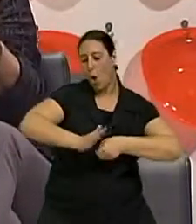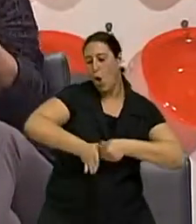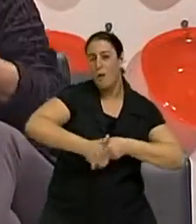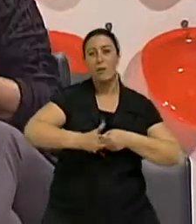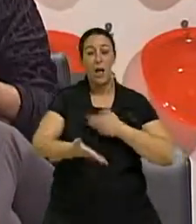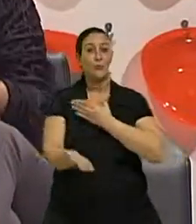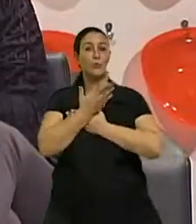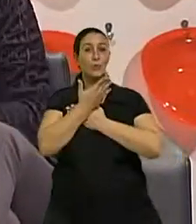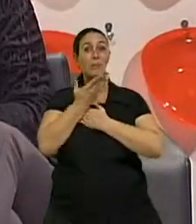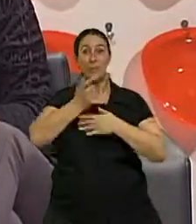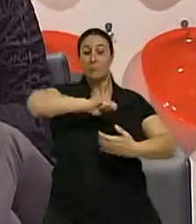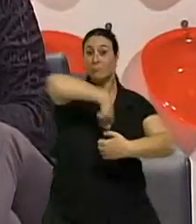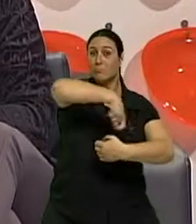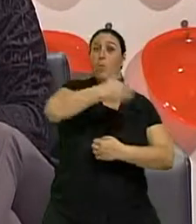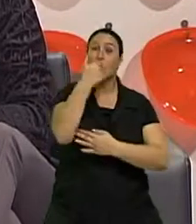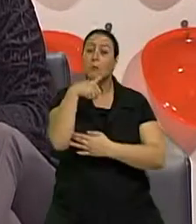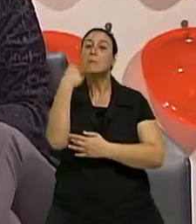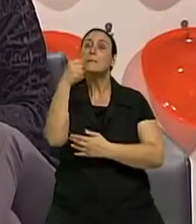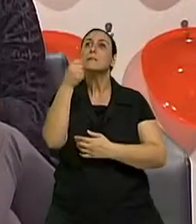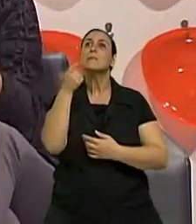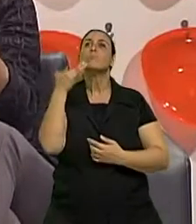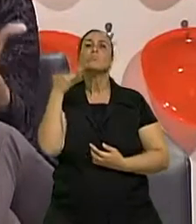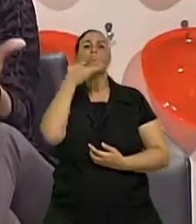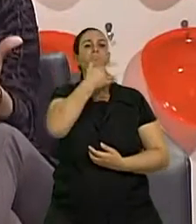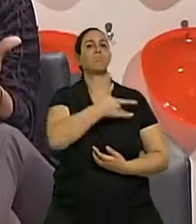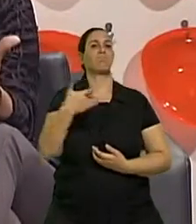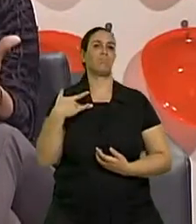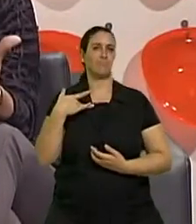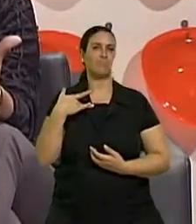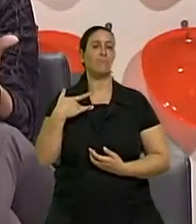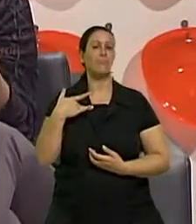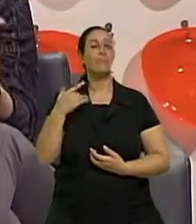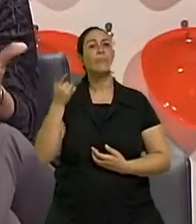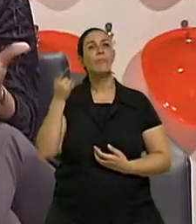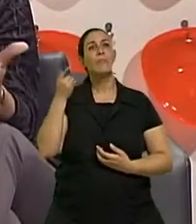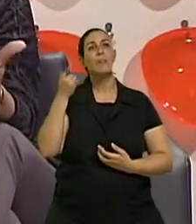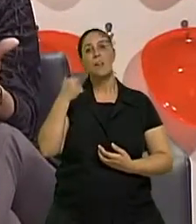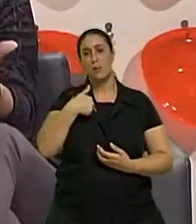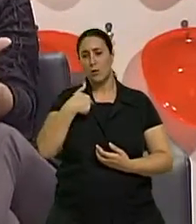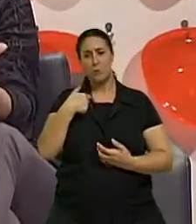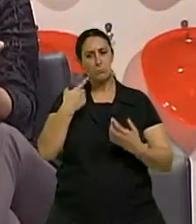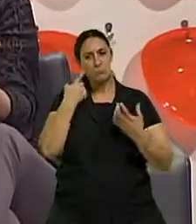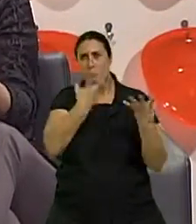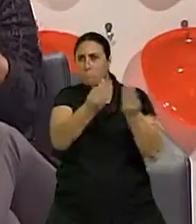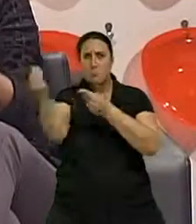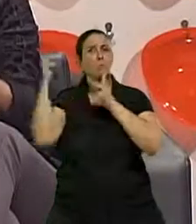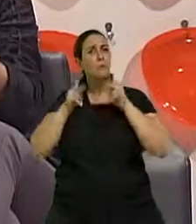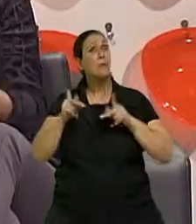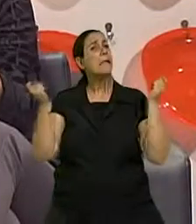E fazer uma comida saudável, muitas pessoas, e eu uma delas, descobri